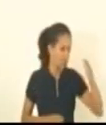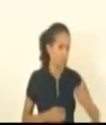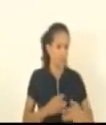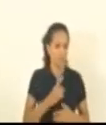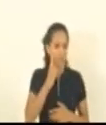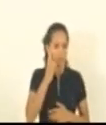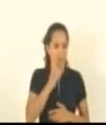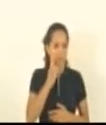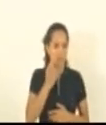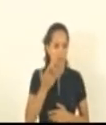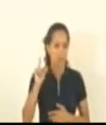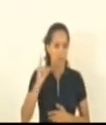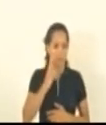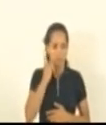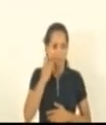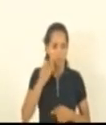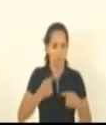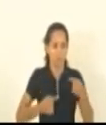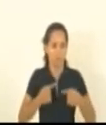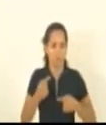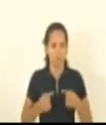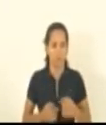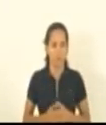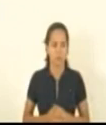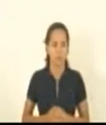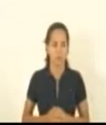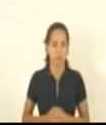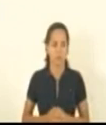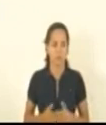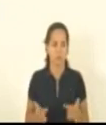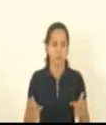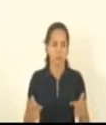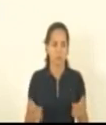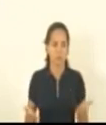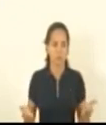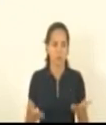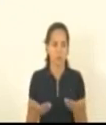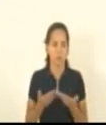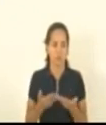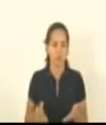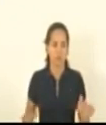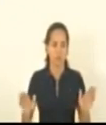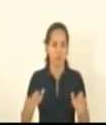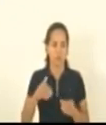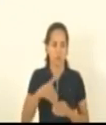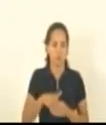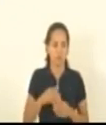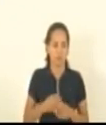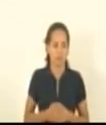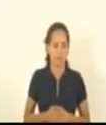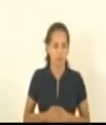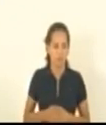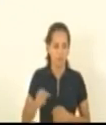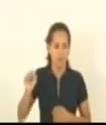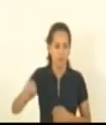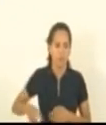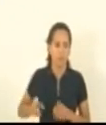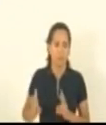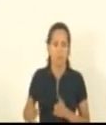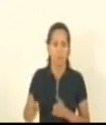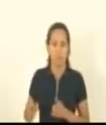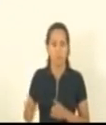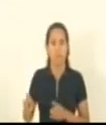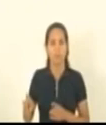Alcântaro. Mais algum deputado gostaria de discutir a matéria? Não tendo, coloco em votação. Sim, mantém o veto, não